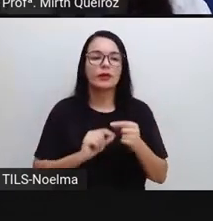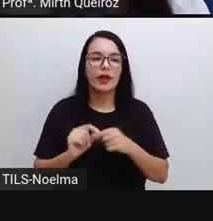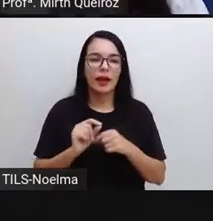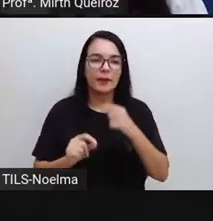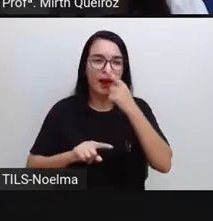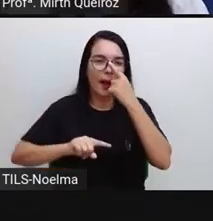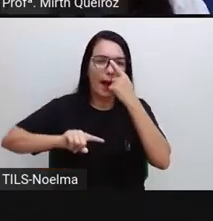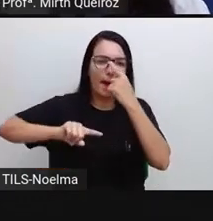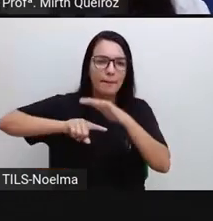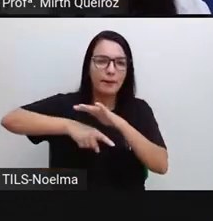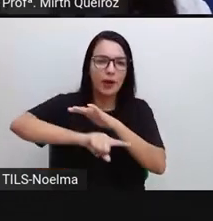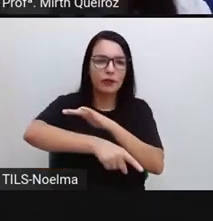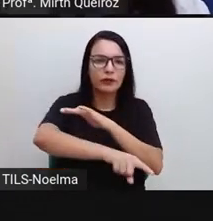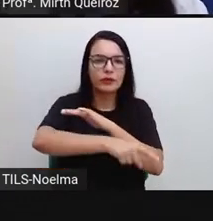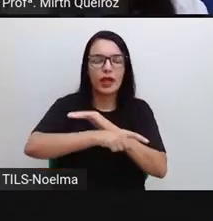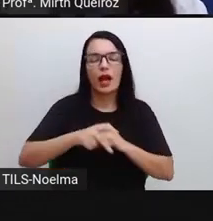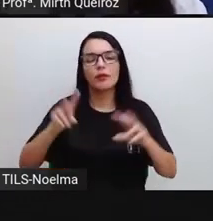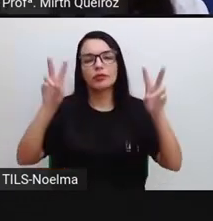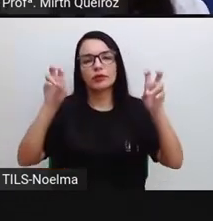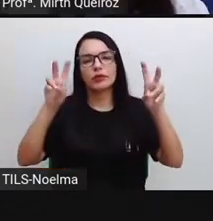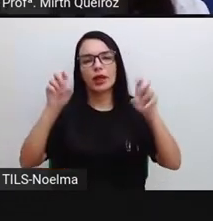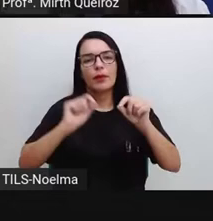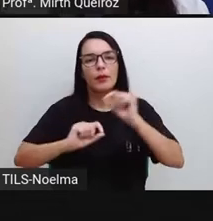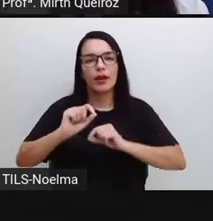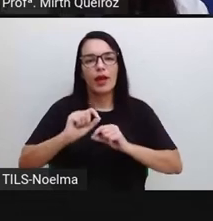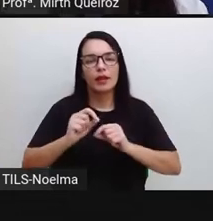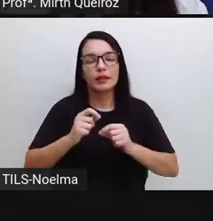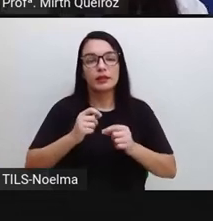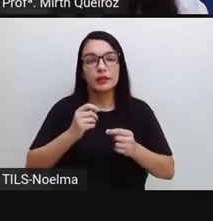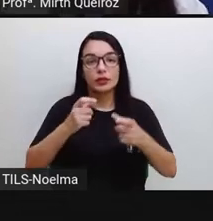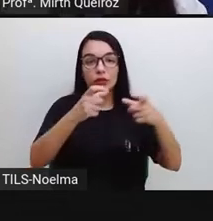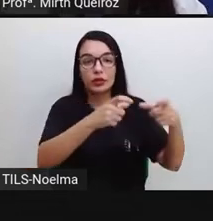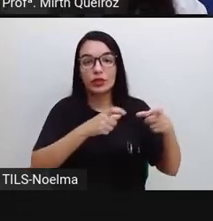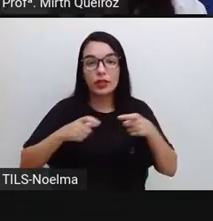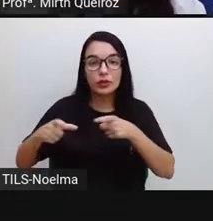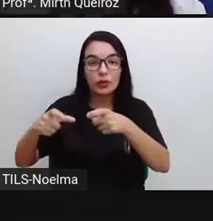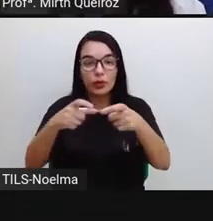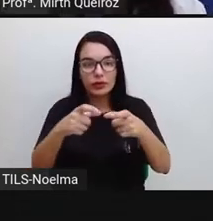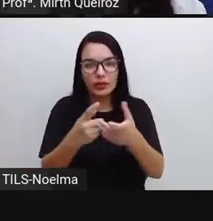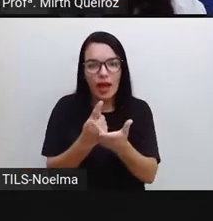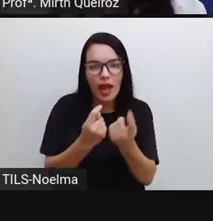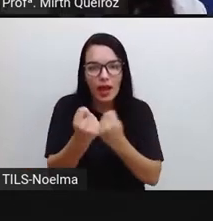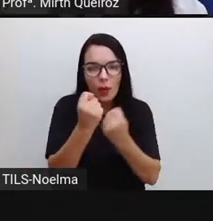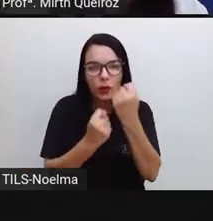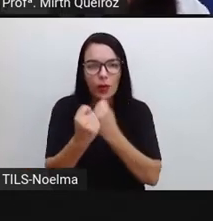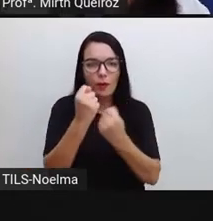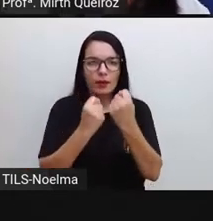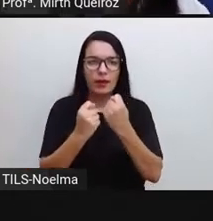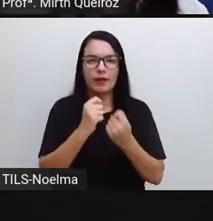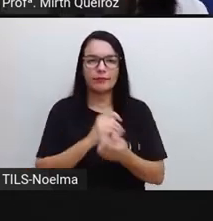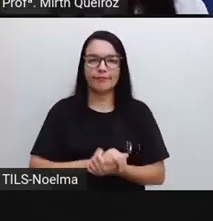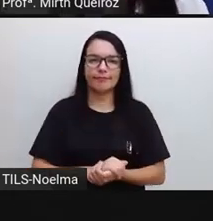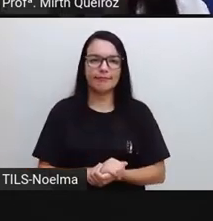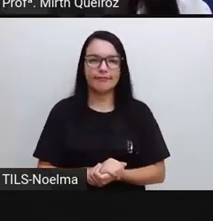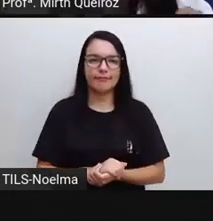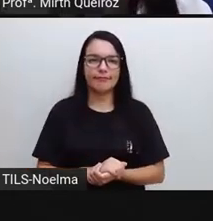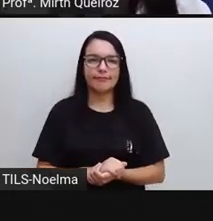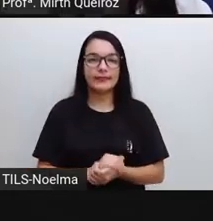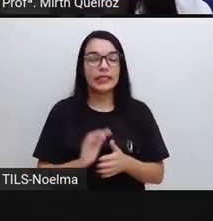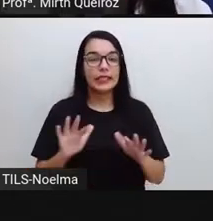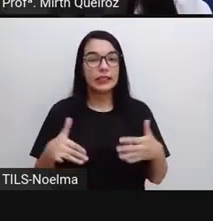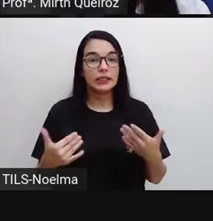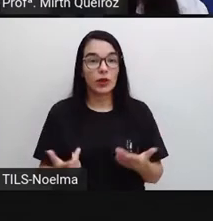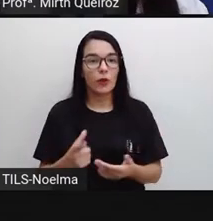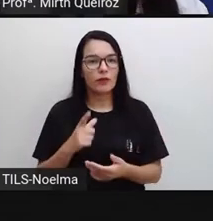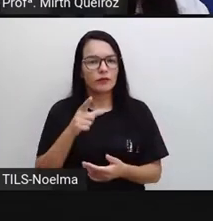aprofundar um pouquinho mais, será sobre os setores da economia. Para isso,